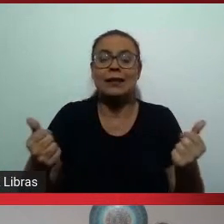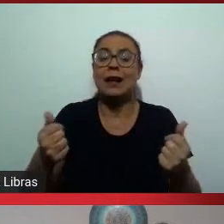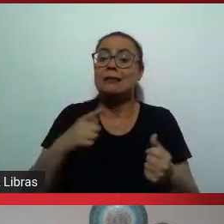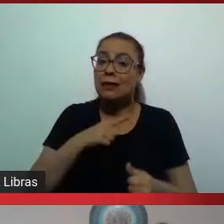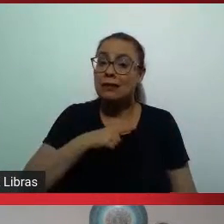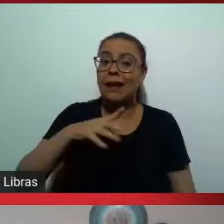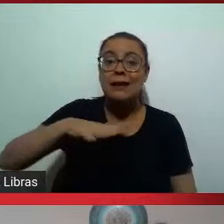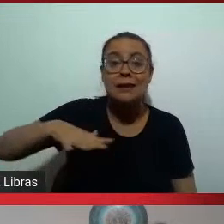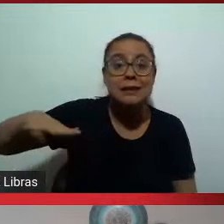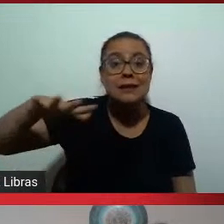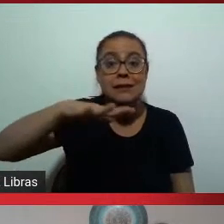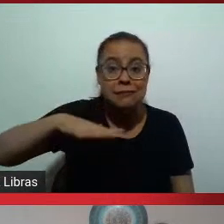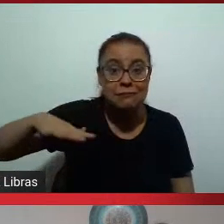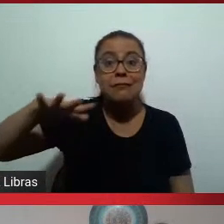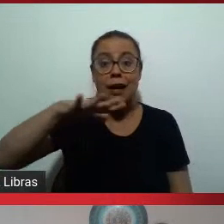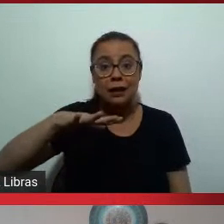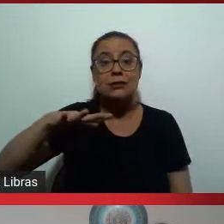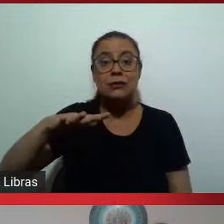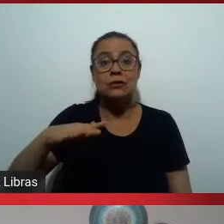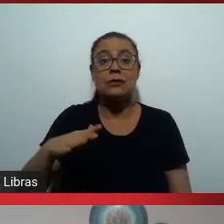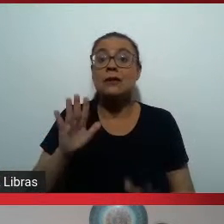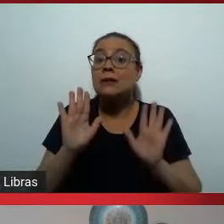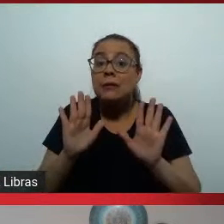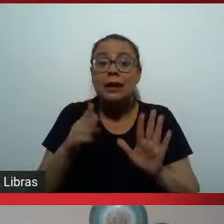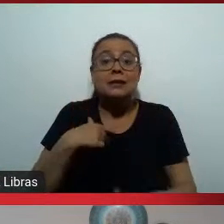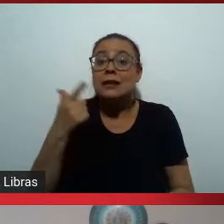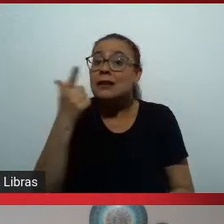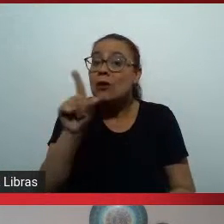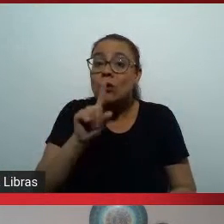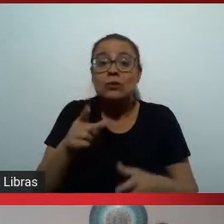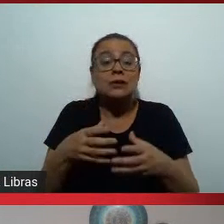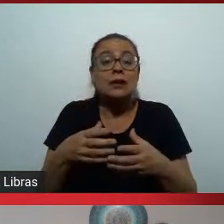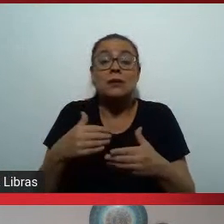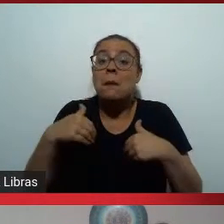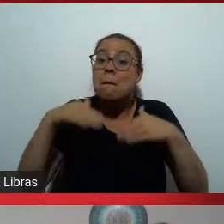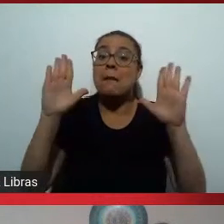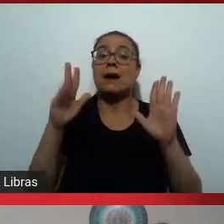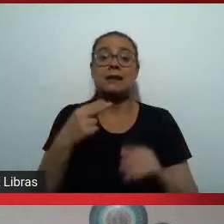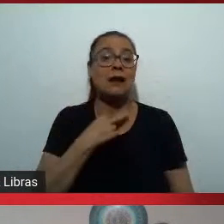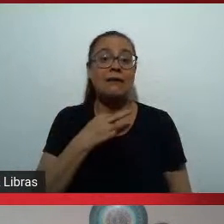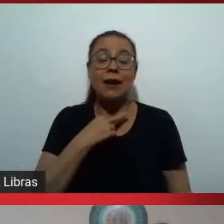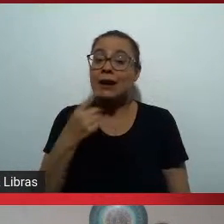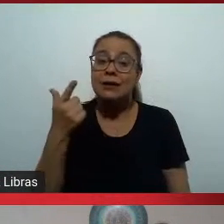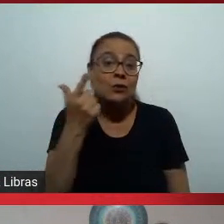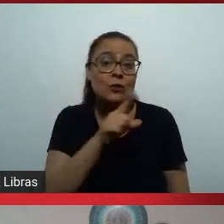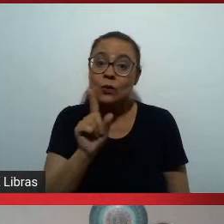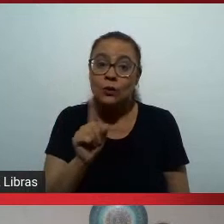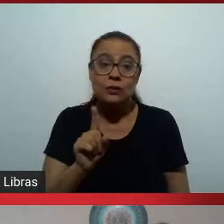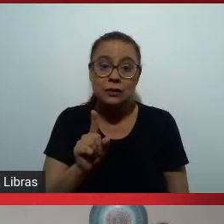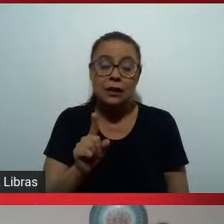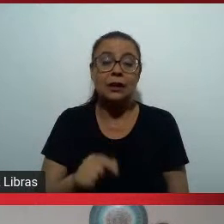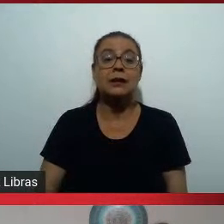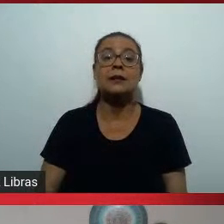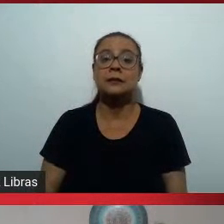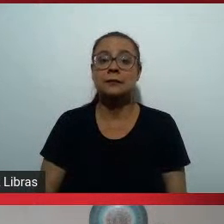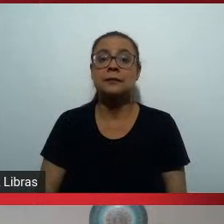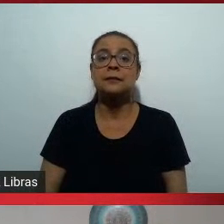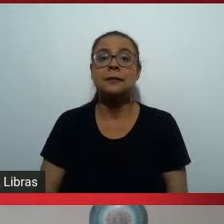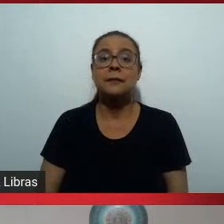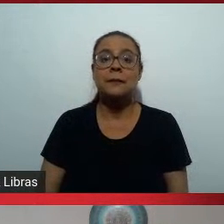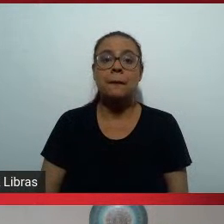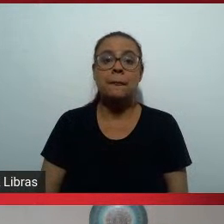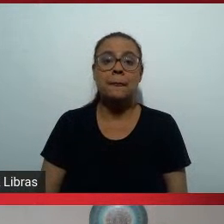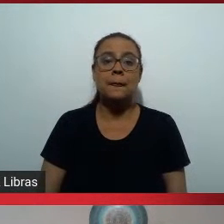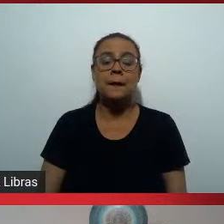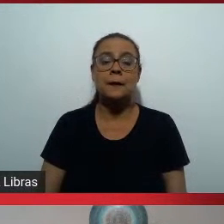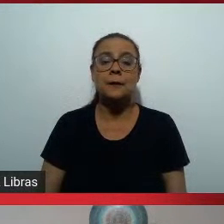de ter mais alunos de medicina e nós não conseguimos aumentar a despeito do que se entende como autonomia universitária nós